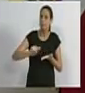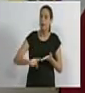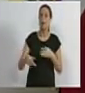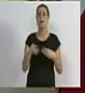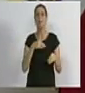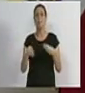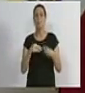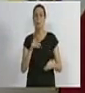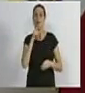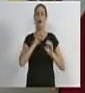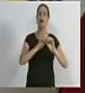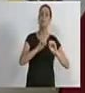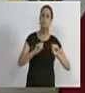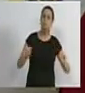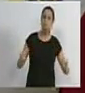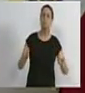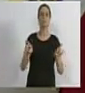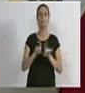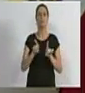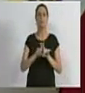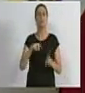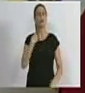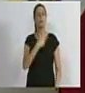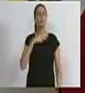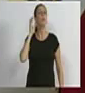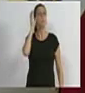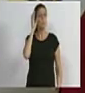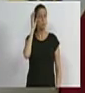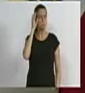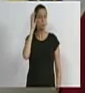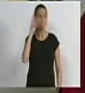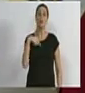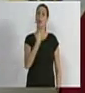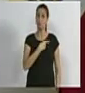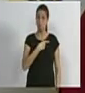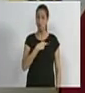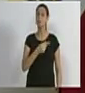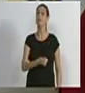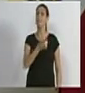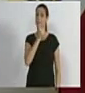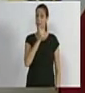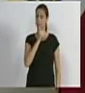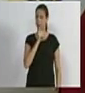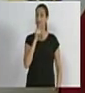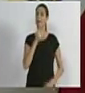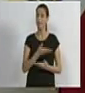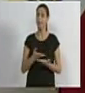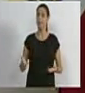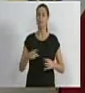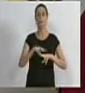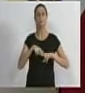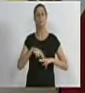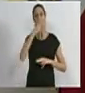Plástico, esgoto. Vamos conscientizar, somos nós que vamos beber essa água. Então, o senhor Doura Blumenau, esse também